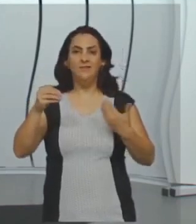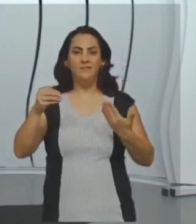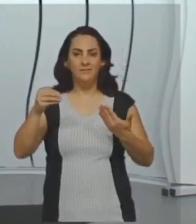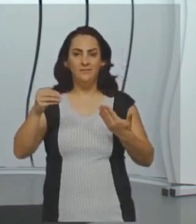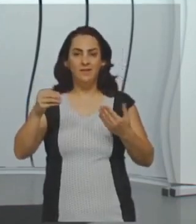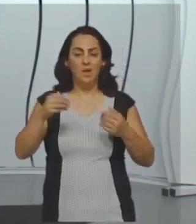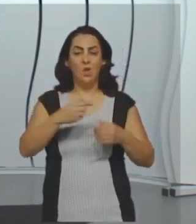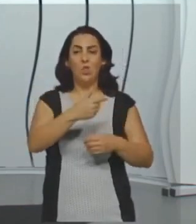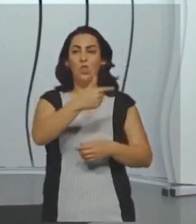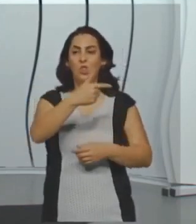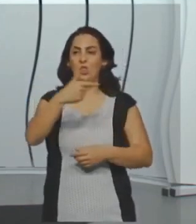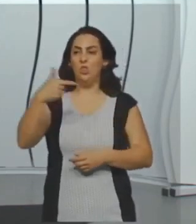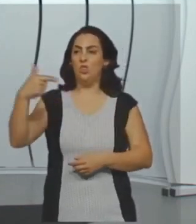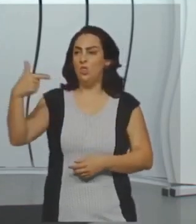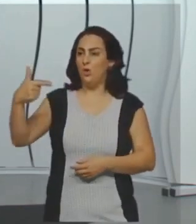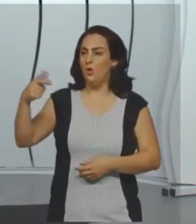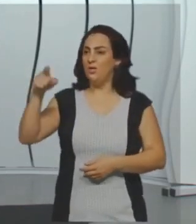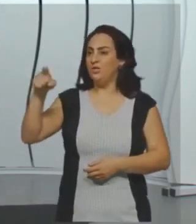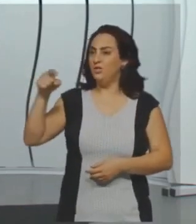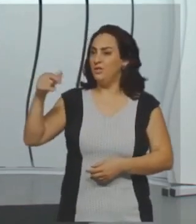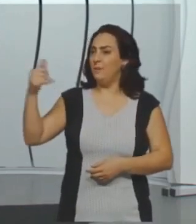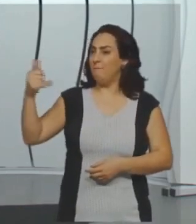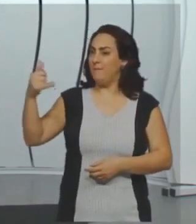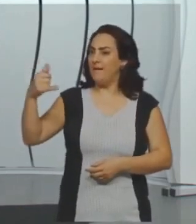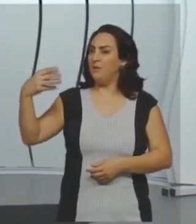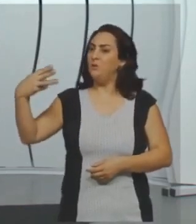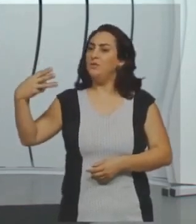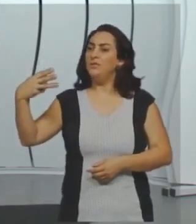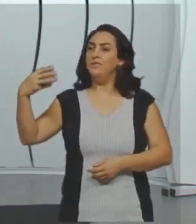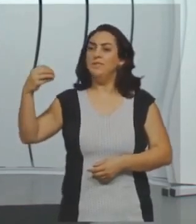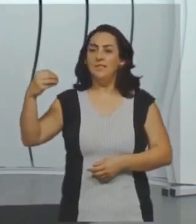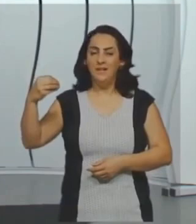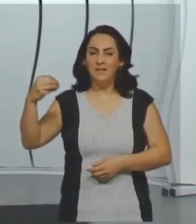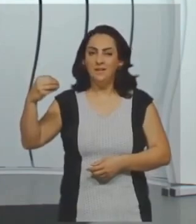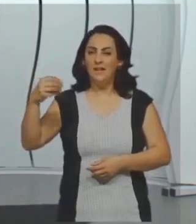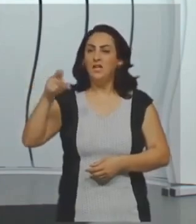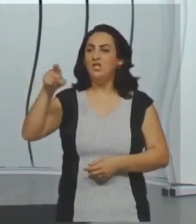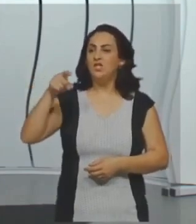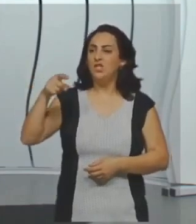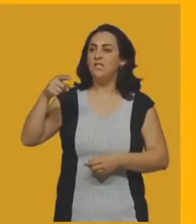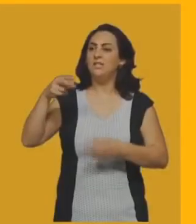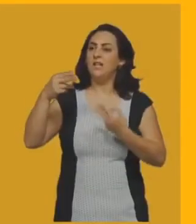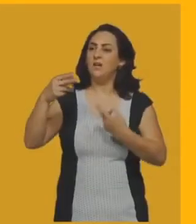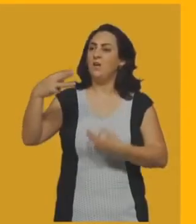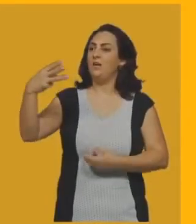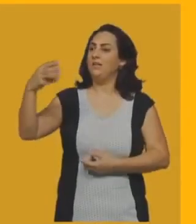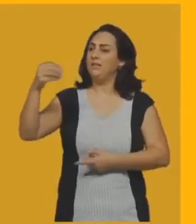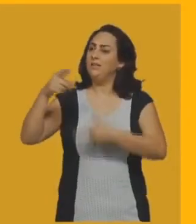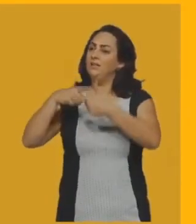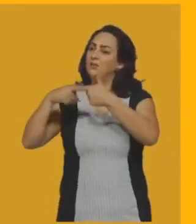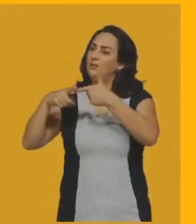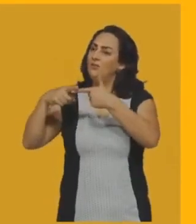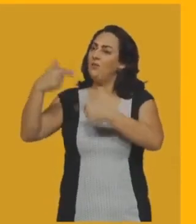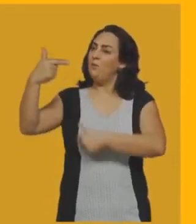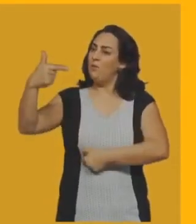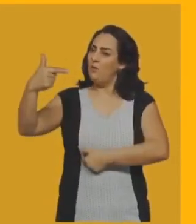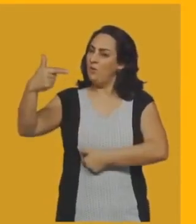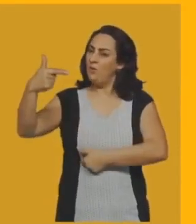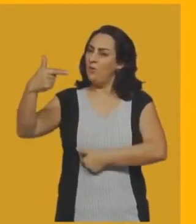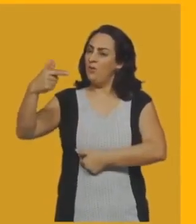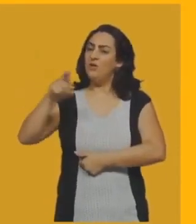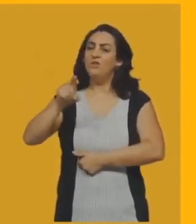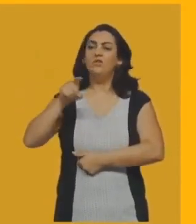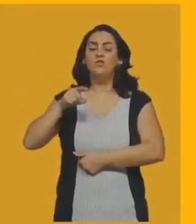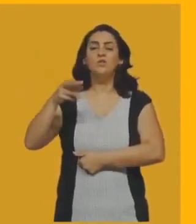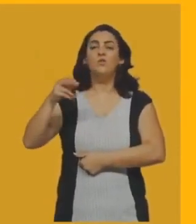lado de cá, 40 menos 10 dá 30, 6X menos 4X dá 2X. Quanto que vale o X?